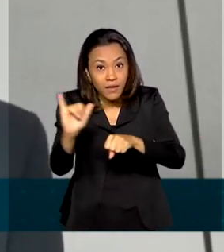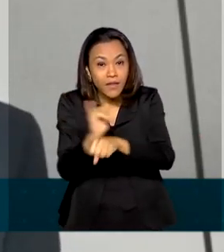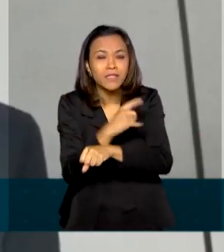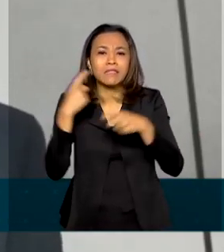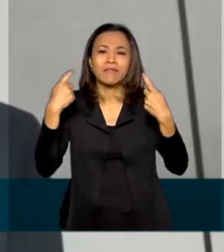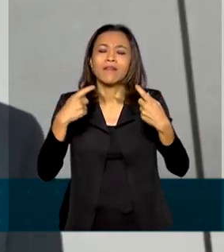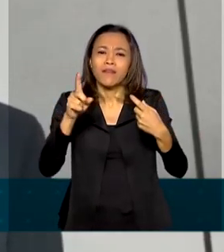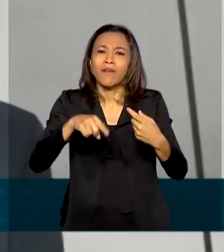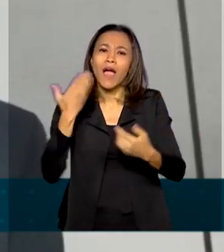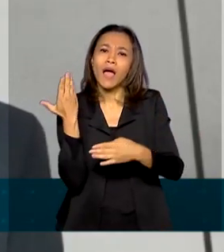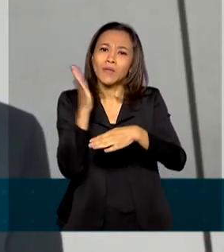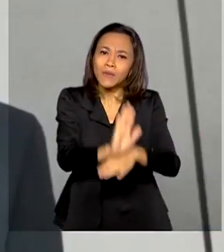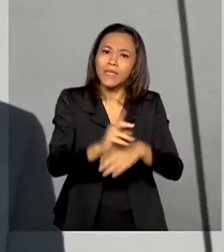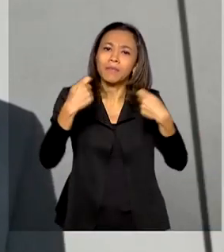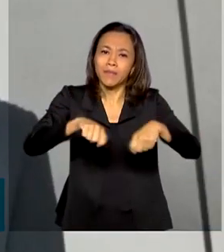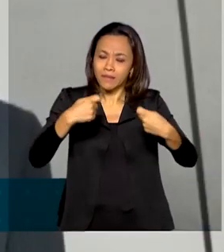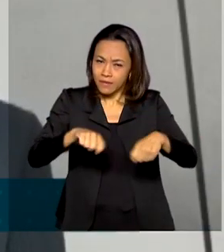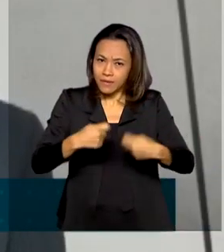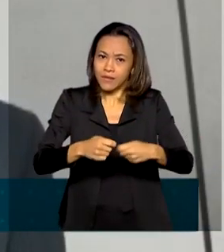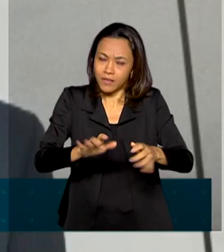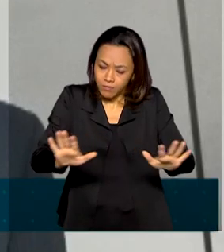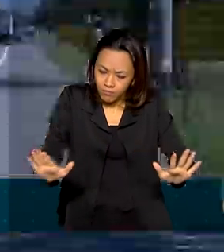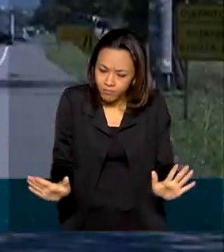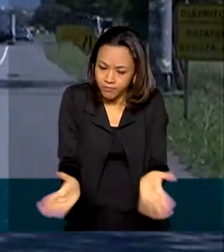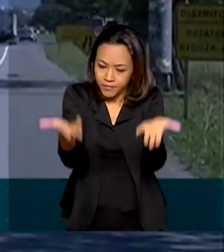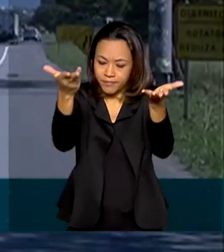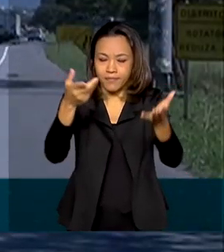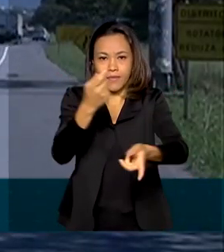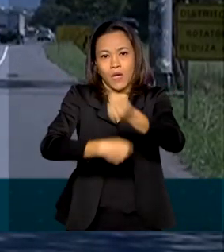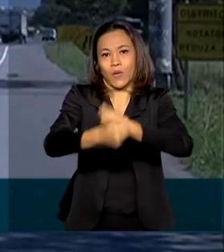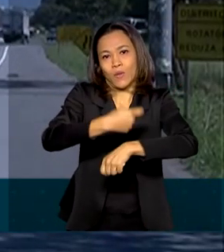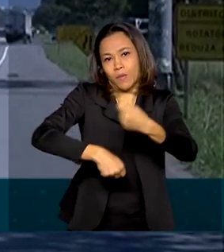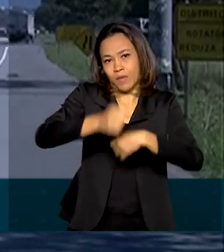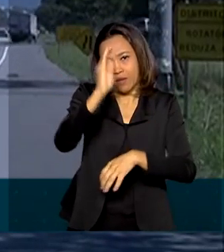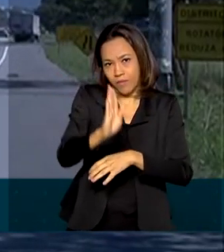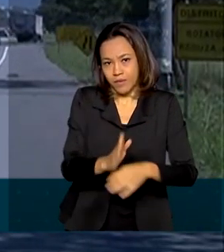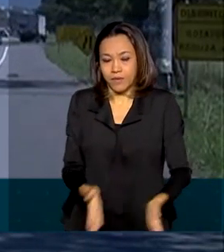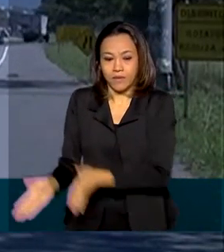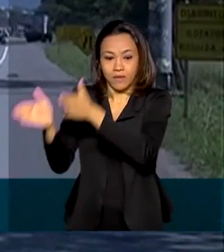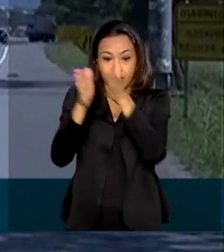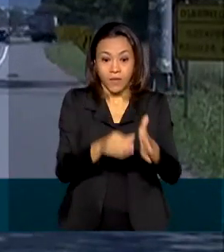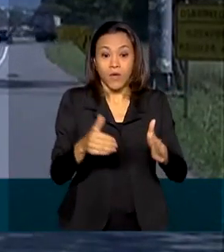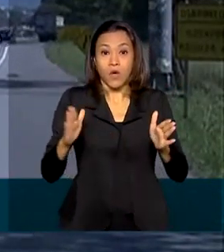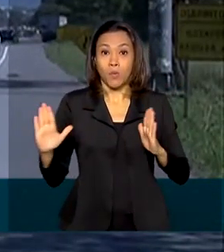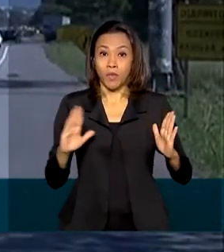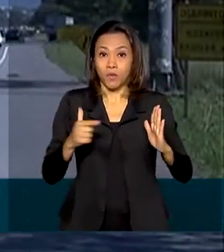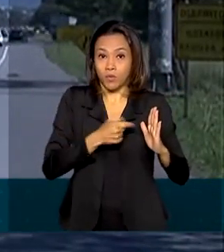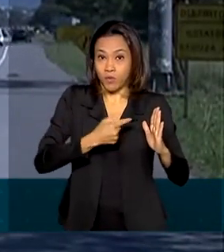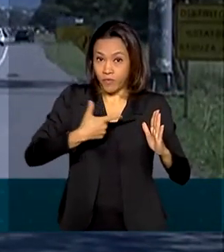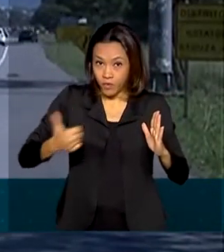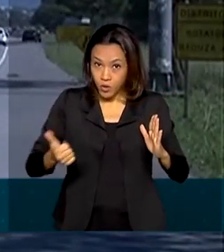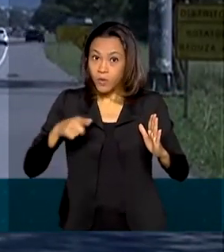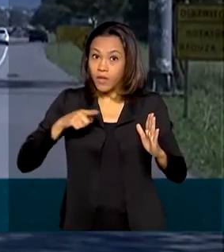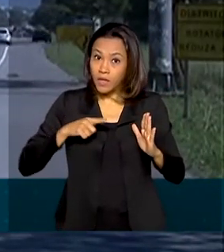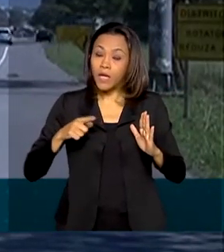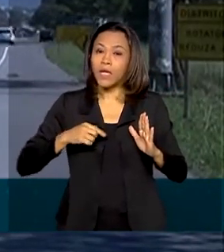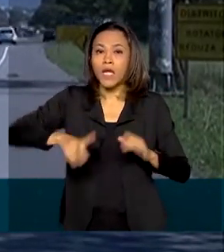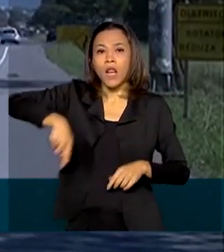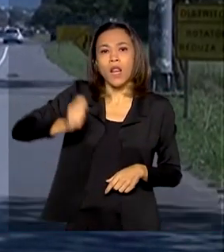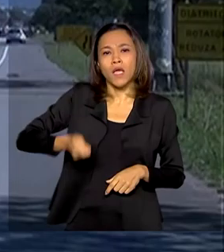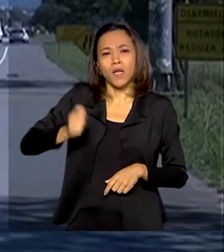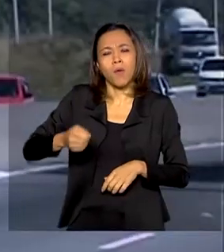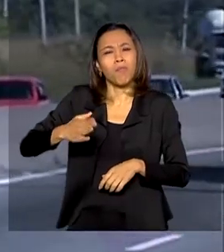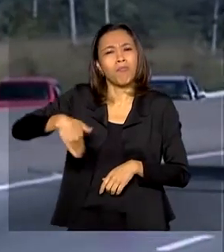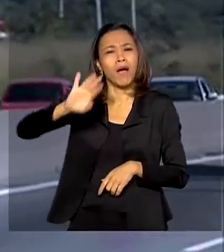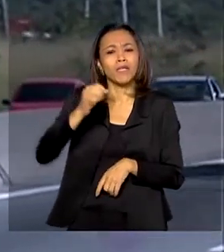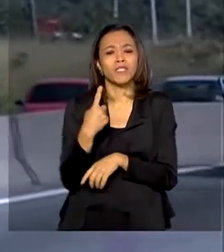ser feitos, que podem alavancar a economia. Para 2021, estão previstos leilões para concessão de mais de 18